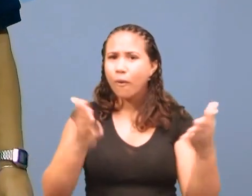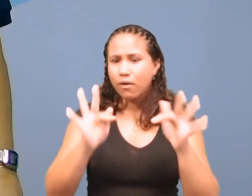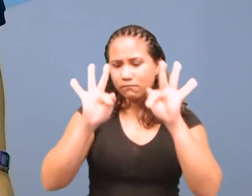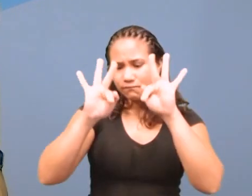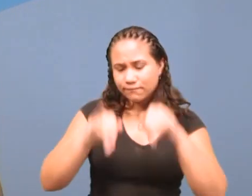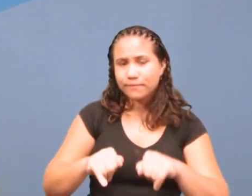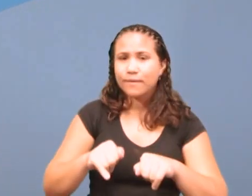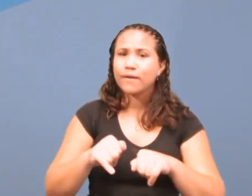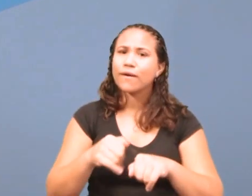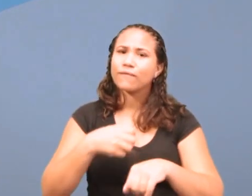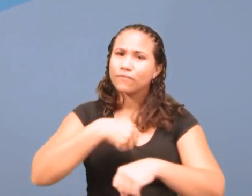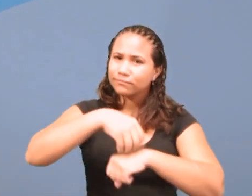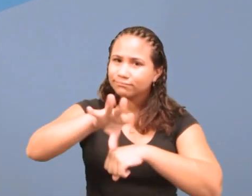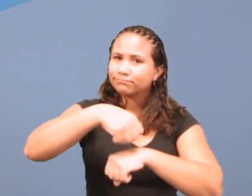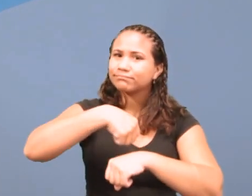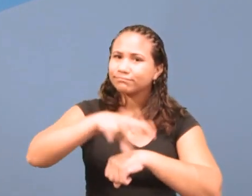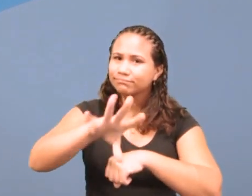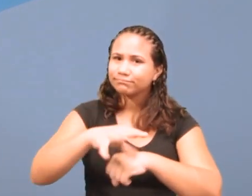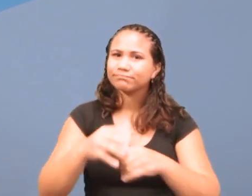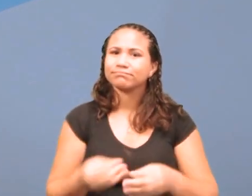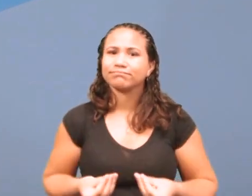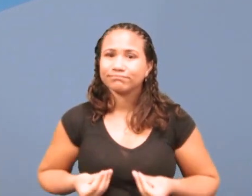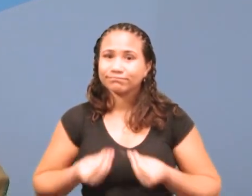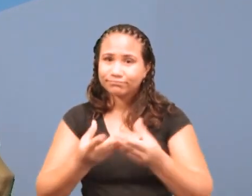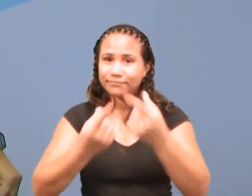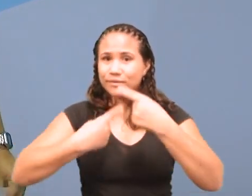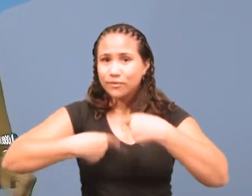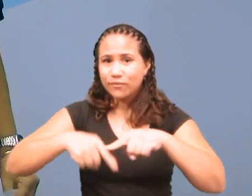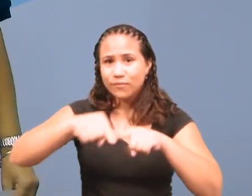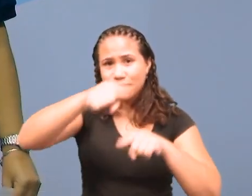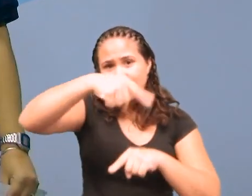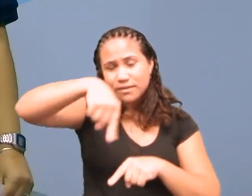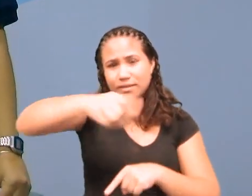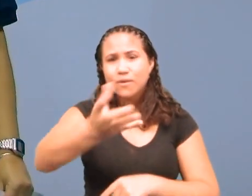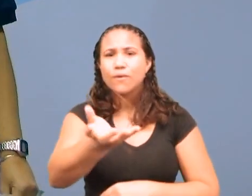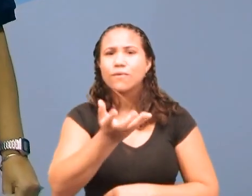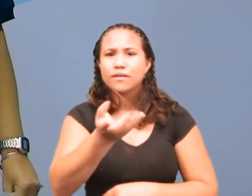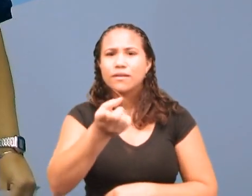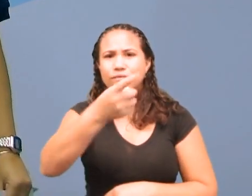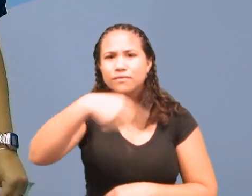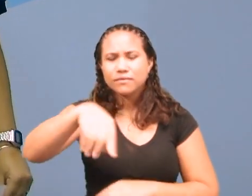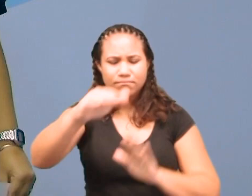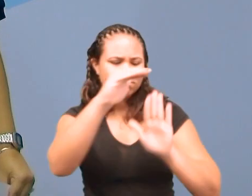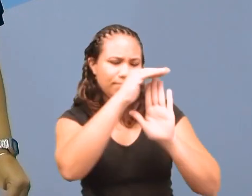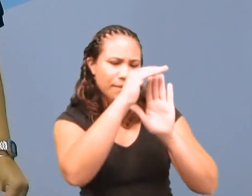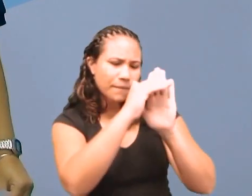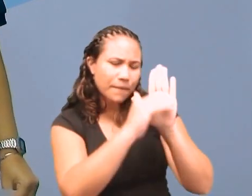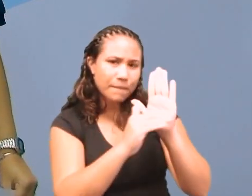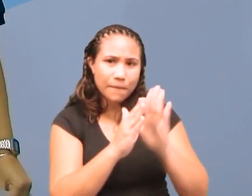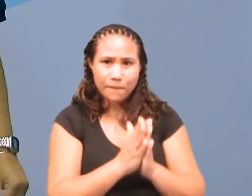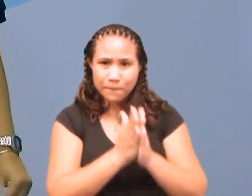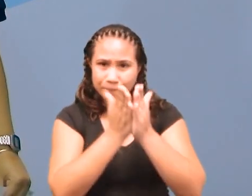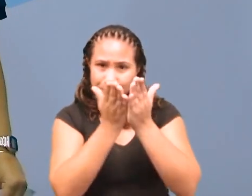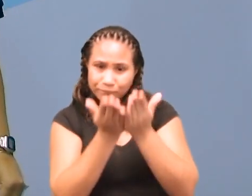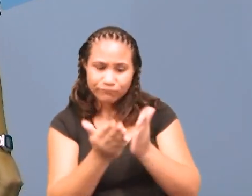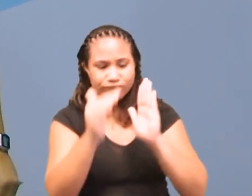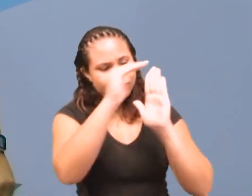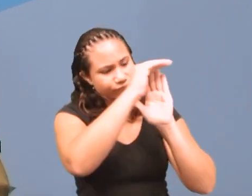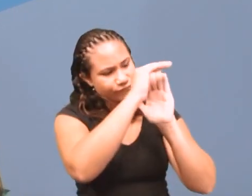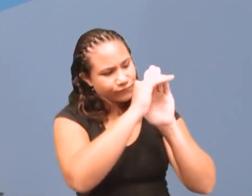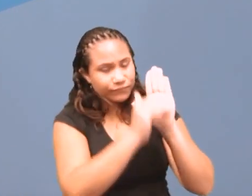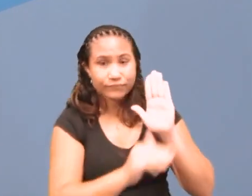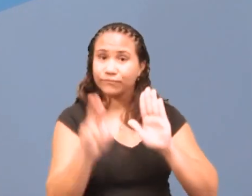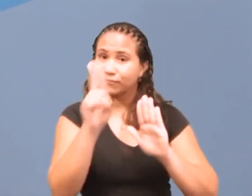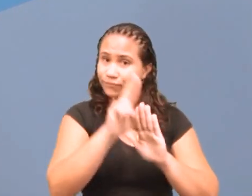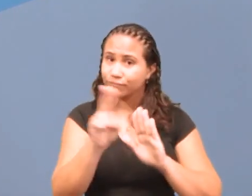eu vou deixar um desafio para vocês. Quero que você liste no seu caderno vamos utilizar o